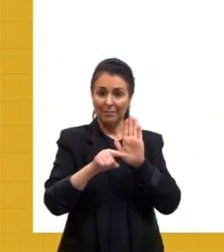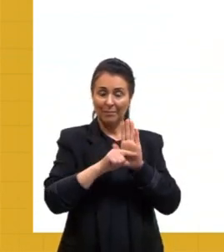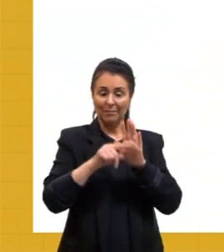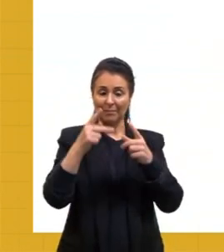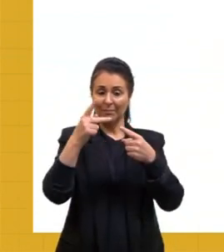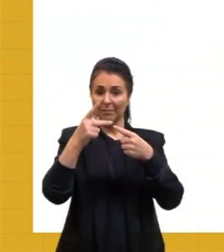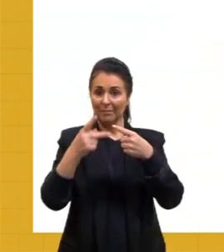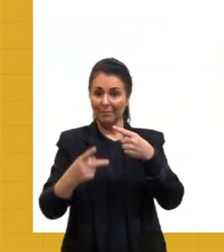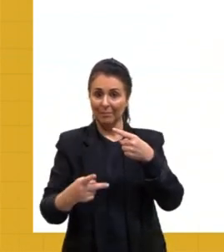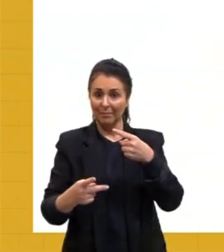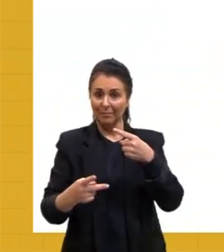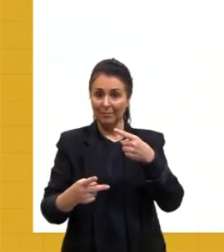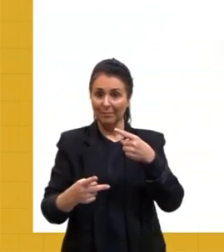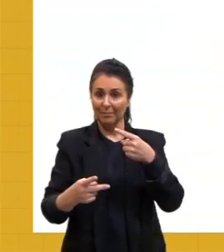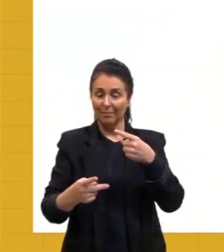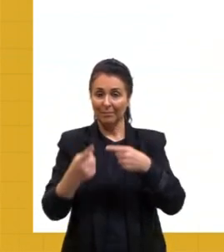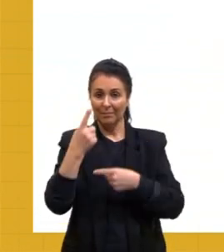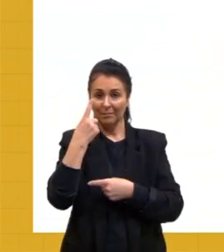Olha o quadro.